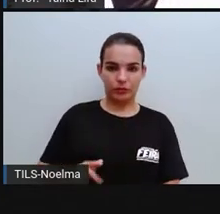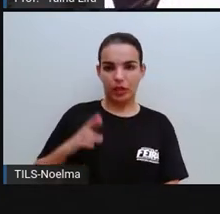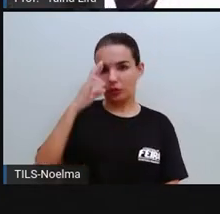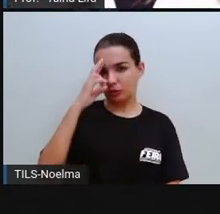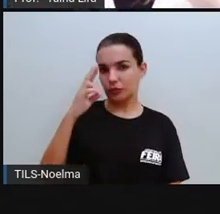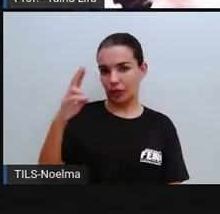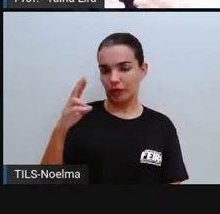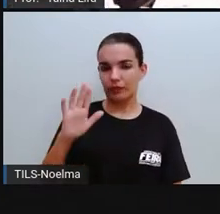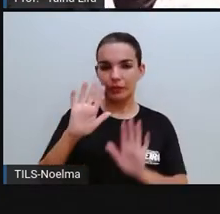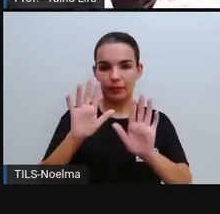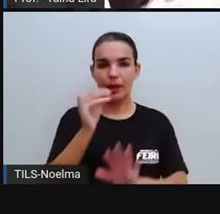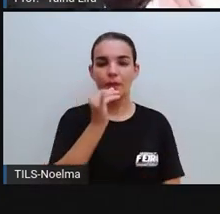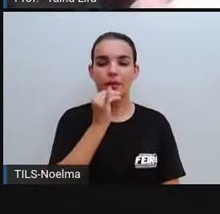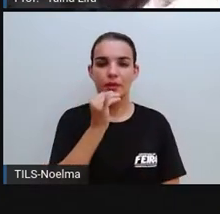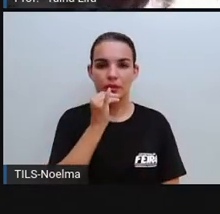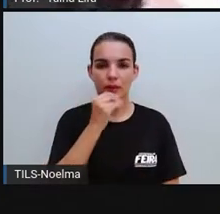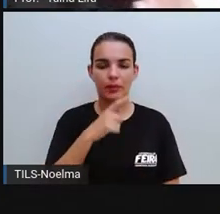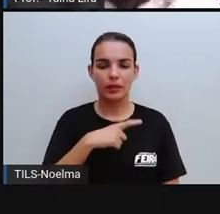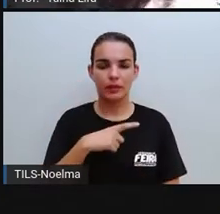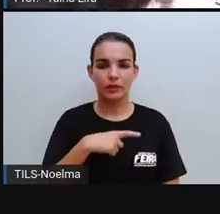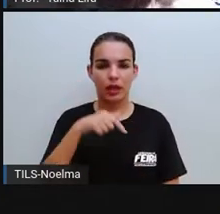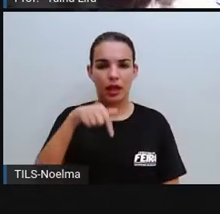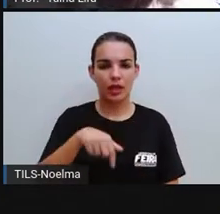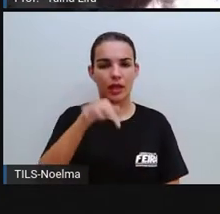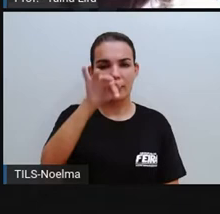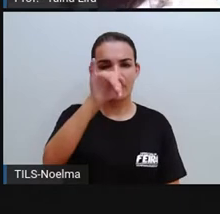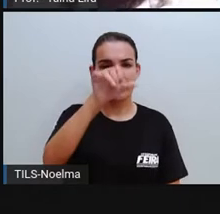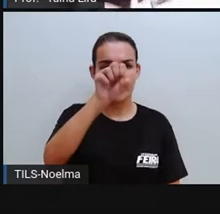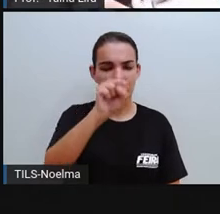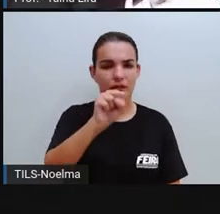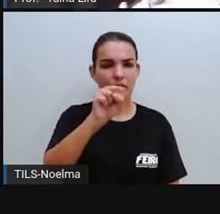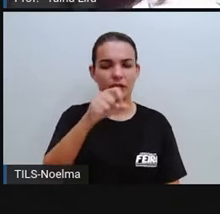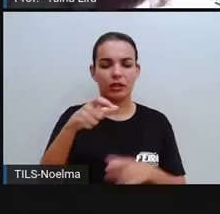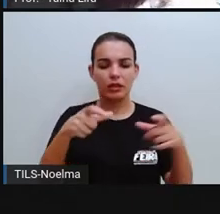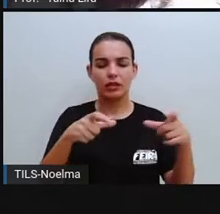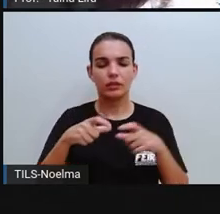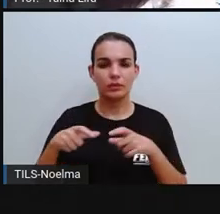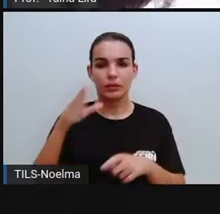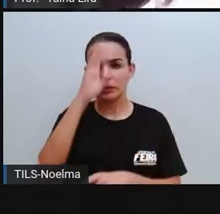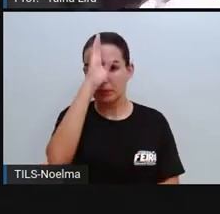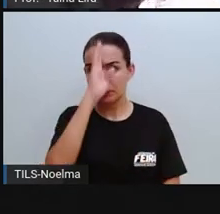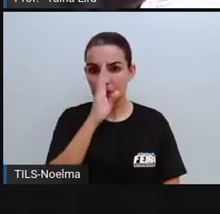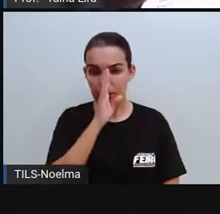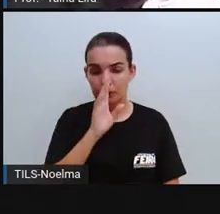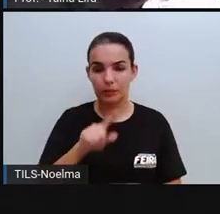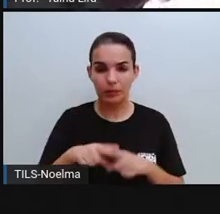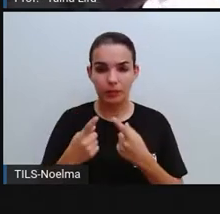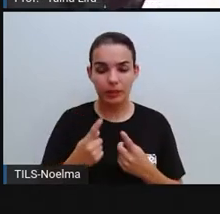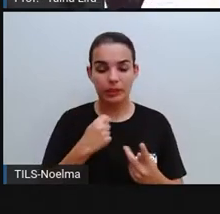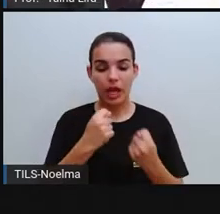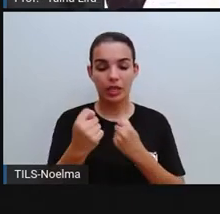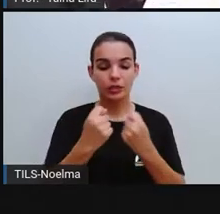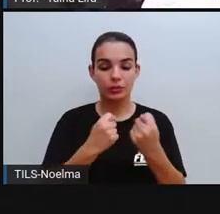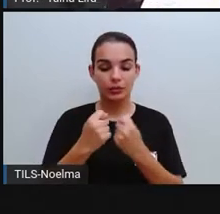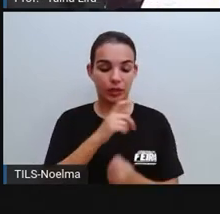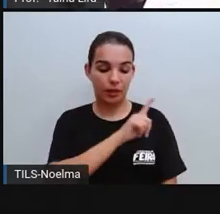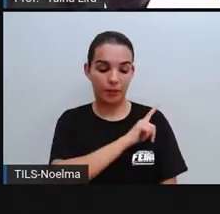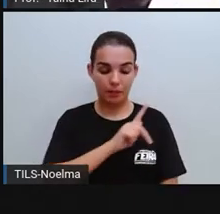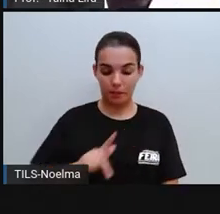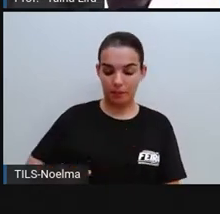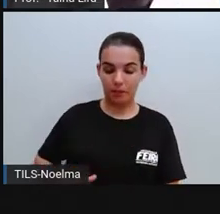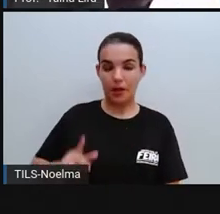Por exemplo, nós temos espaços públicos aqui em Feira de Santana que são administrados pela